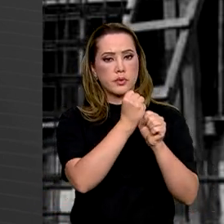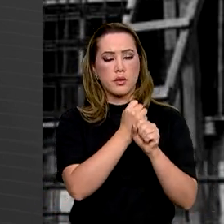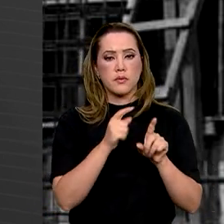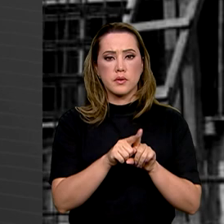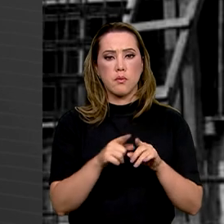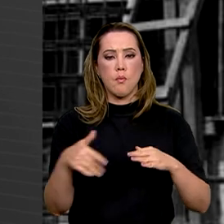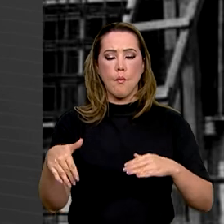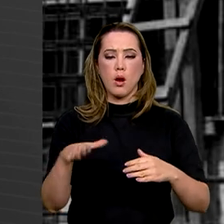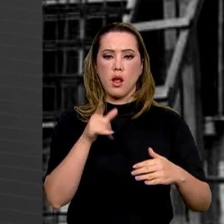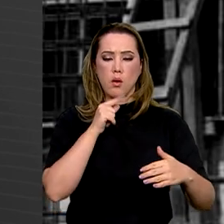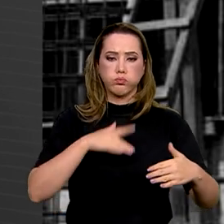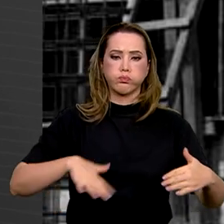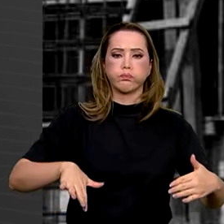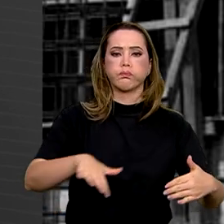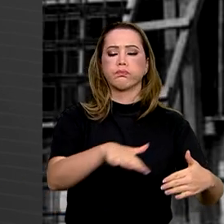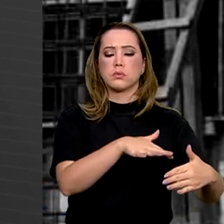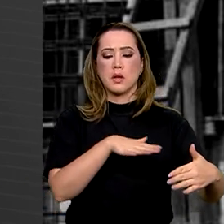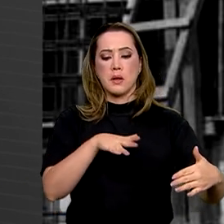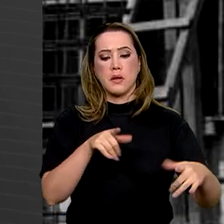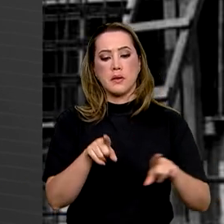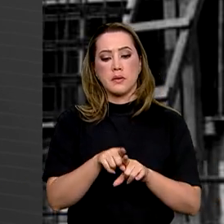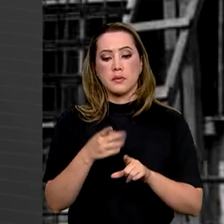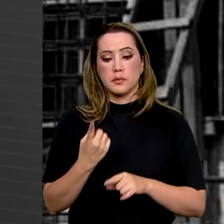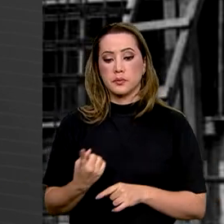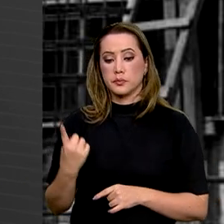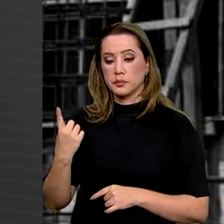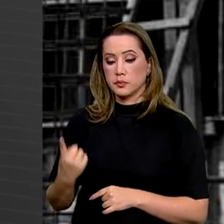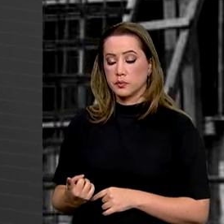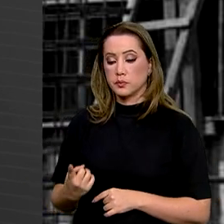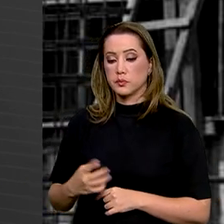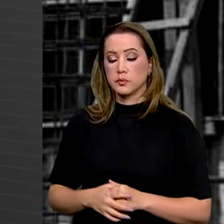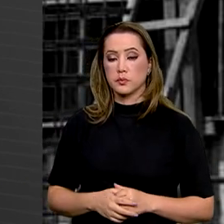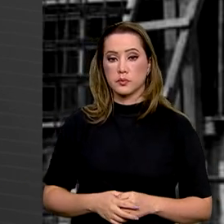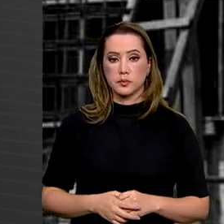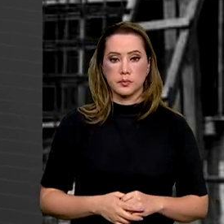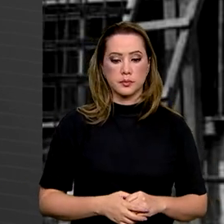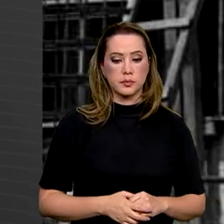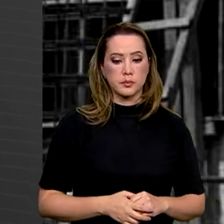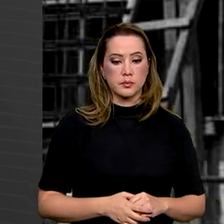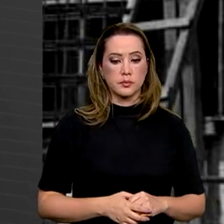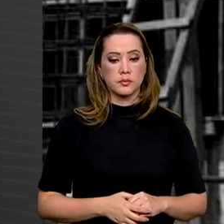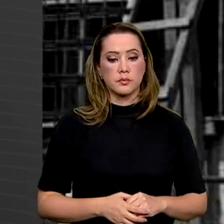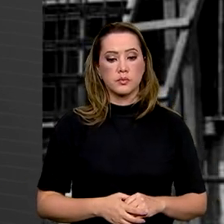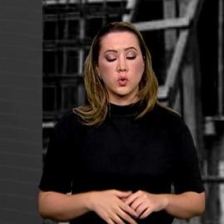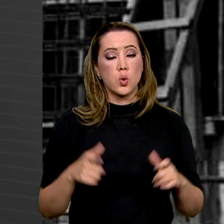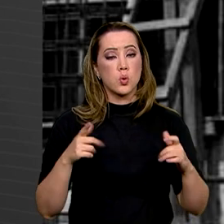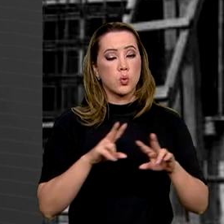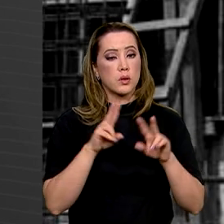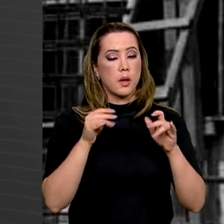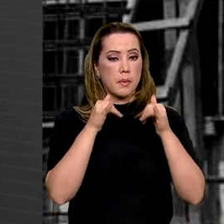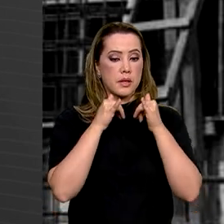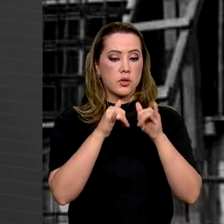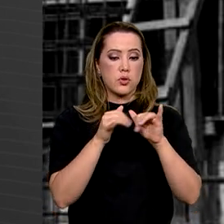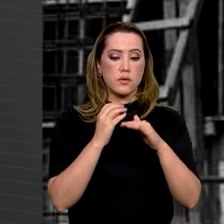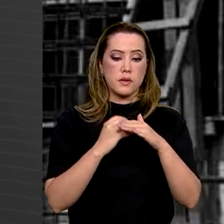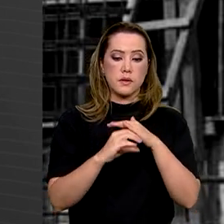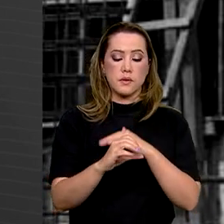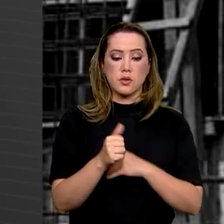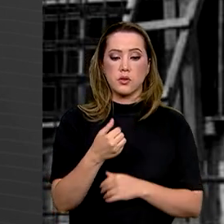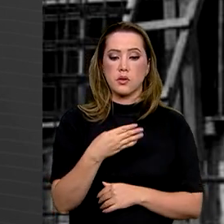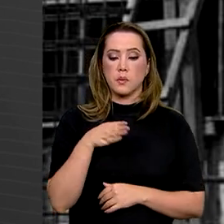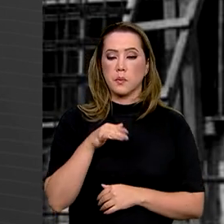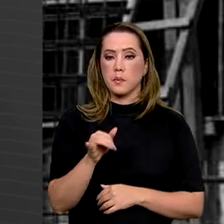barragens e adutoras, como a adutora de Jaicós e a barragem Nova Algodões. Na área de energia, serão investidos